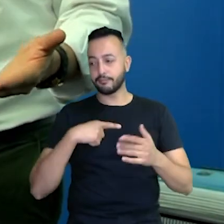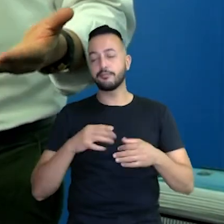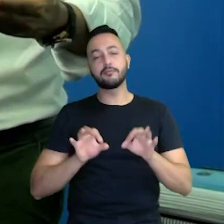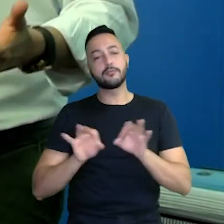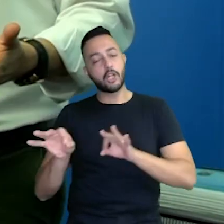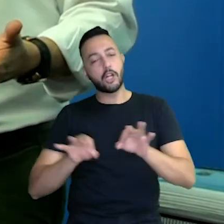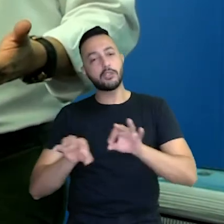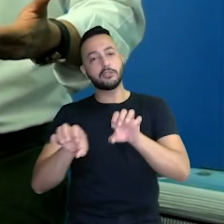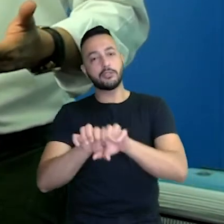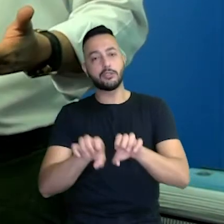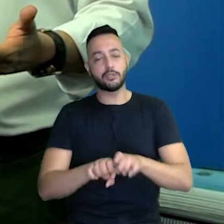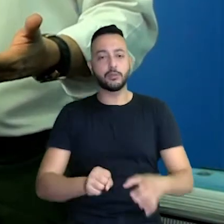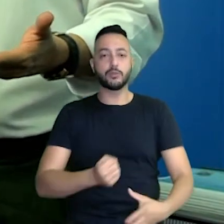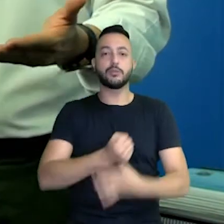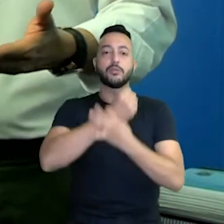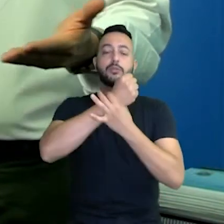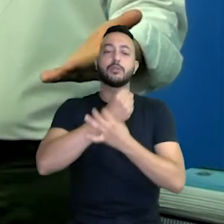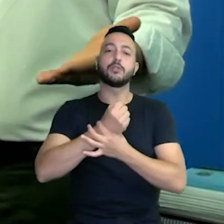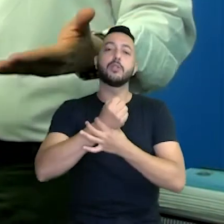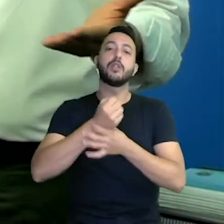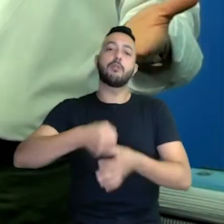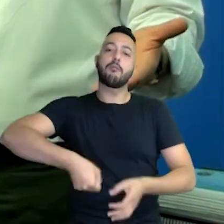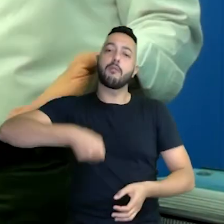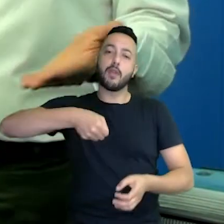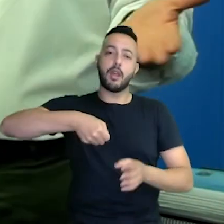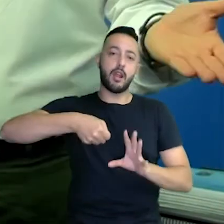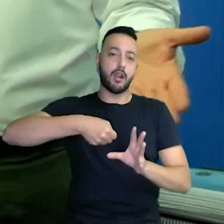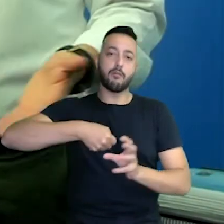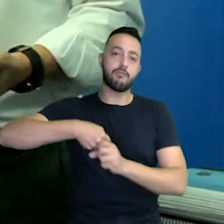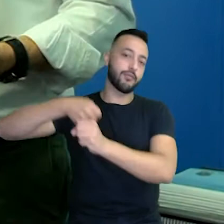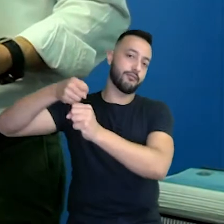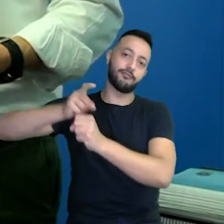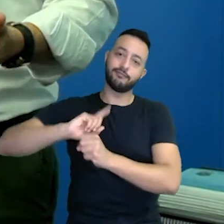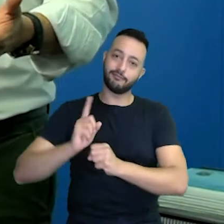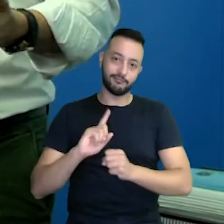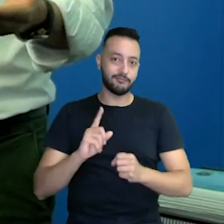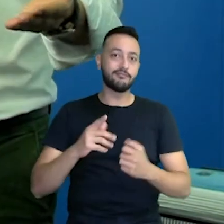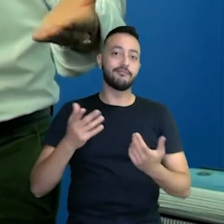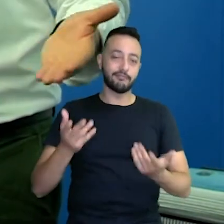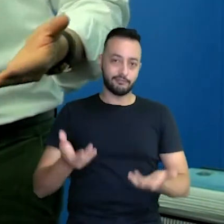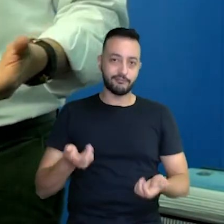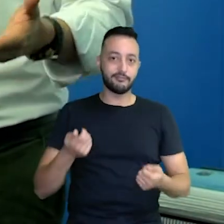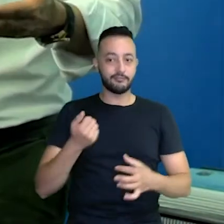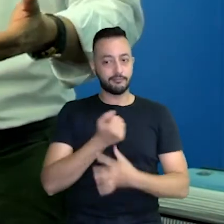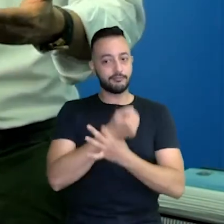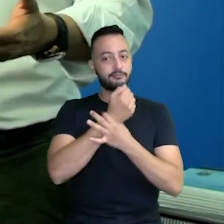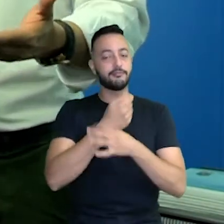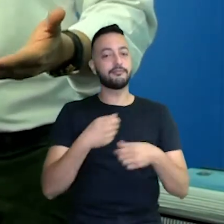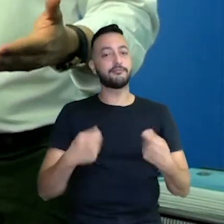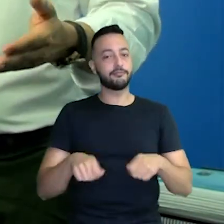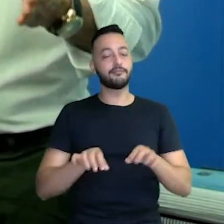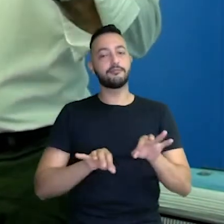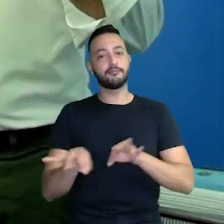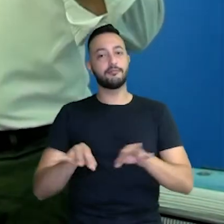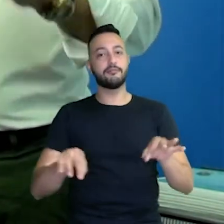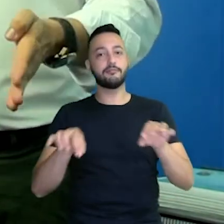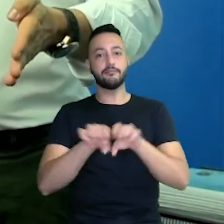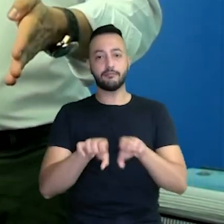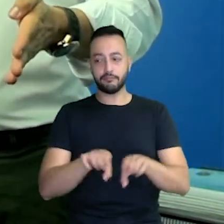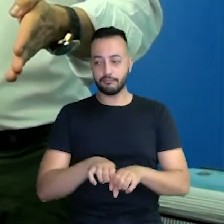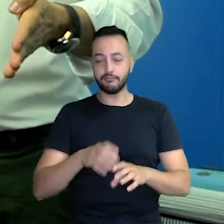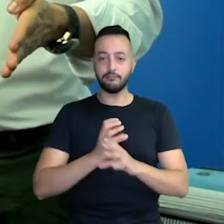estrutura para garantir que essas maletas não sejam levadas, que tenham segurança. Então, está sendo feita uma estrutura.